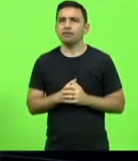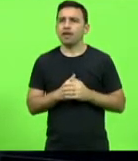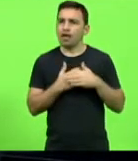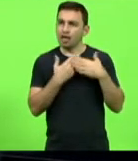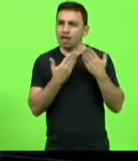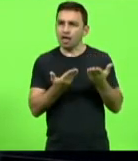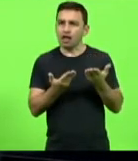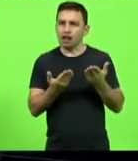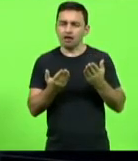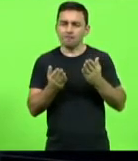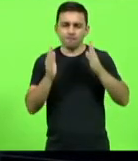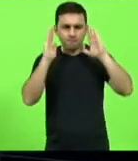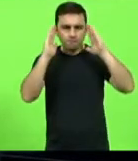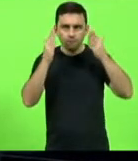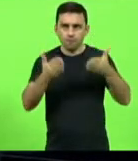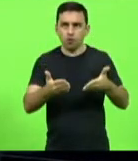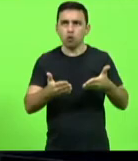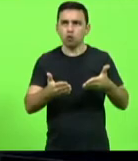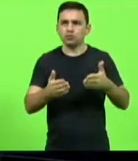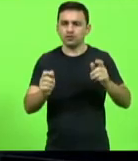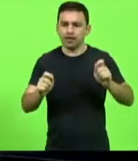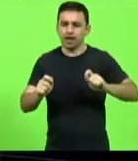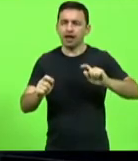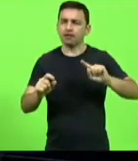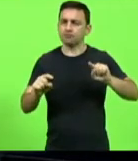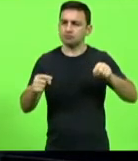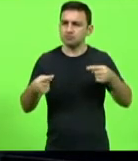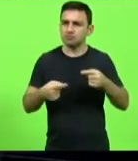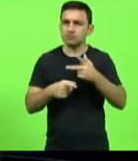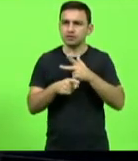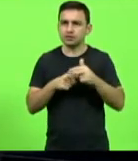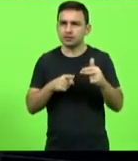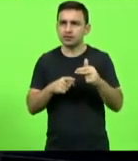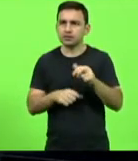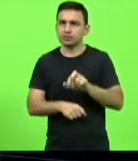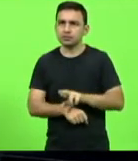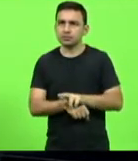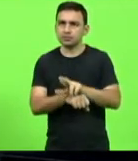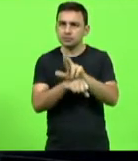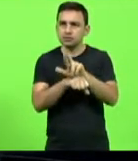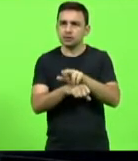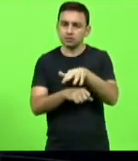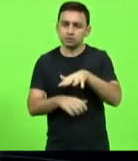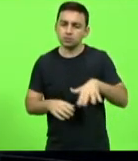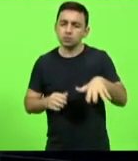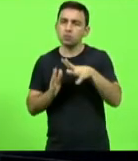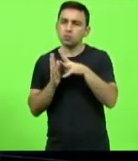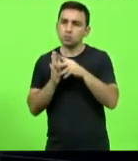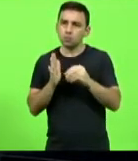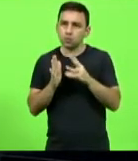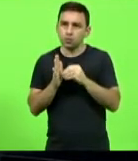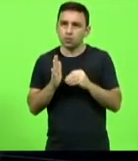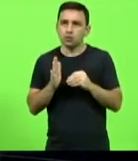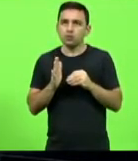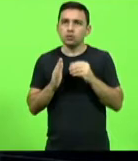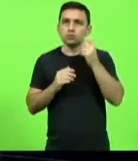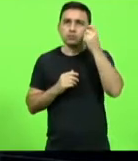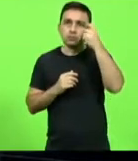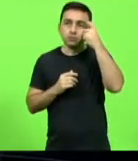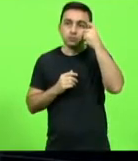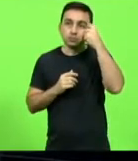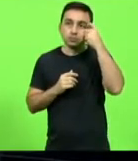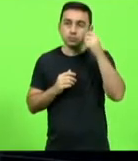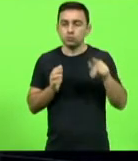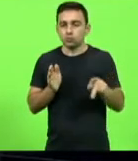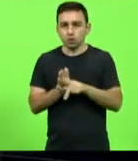ela venceria os desafios e seria nossa representante nessa na modalidade representando o Brasil na